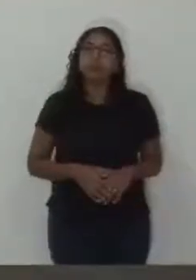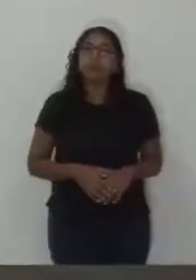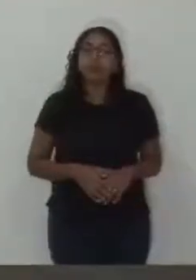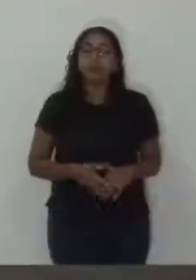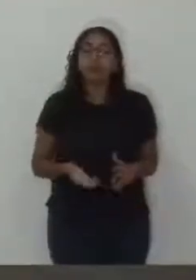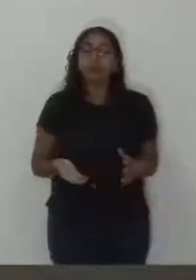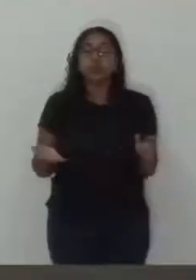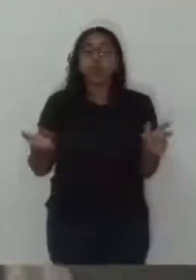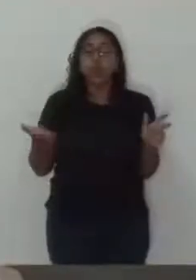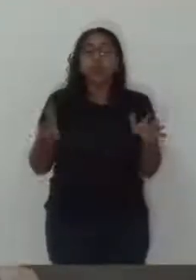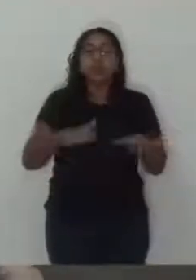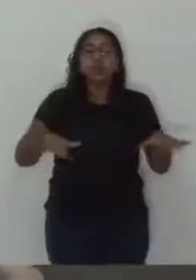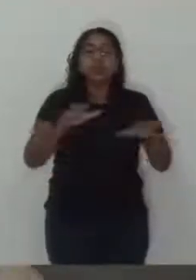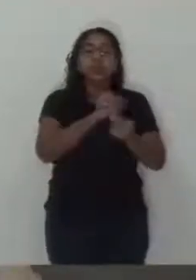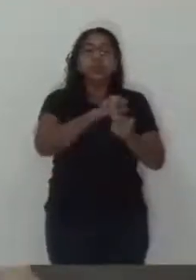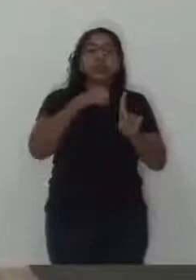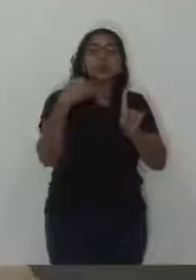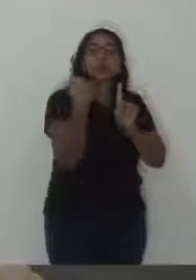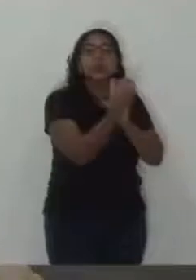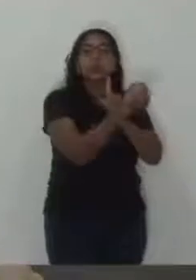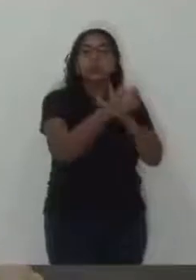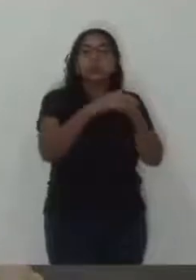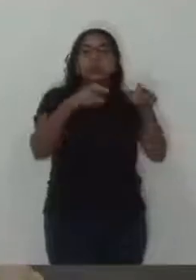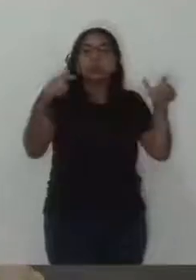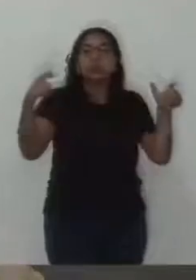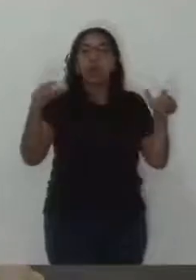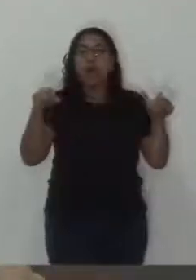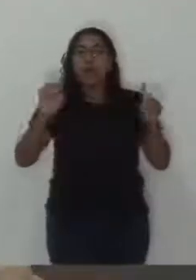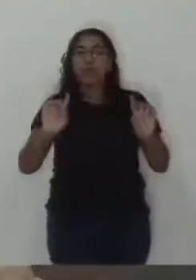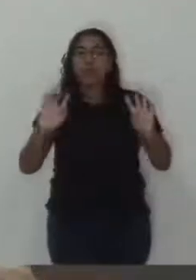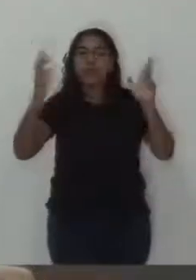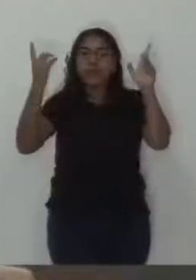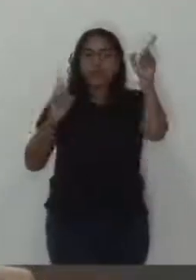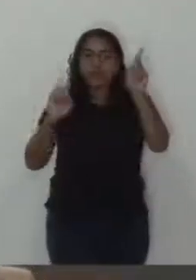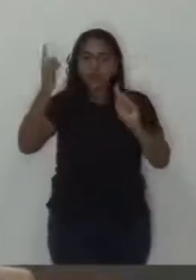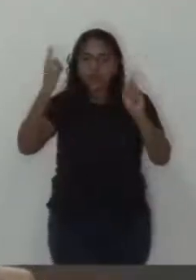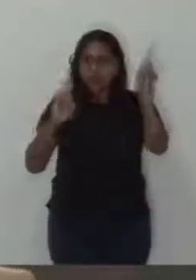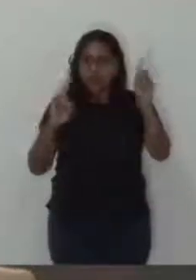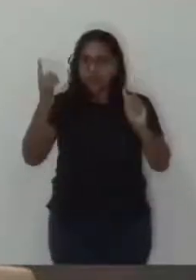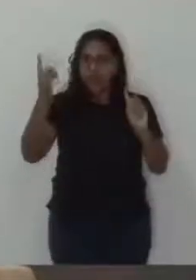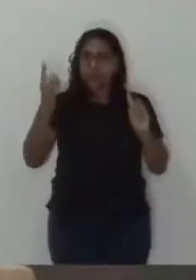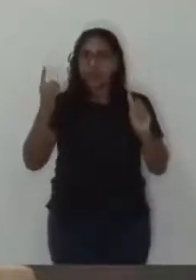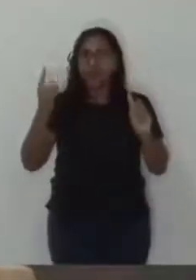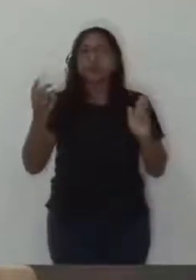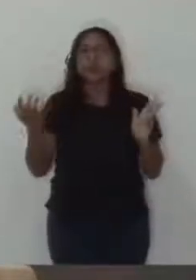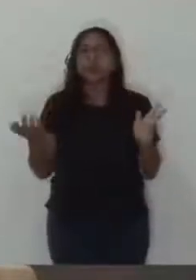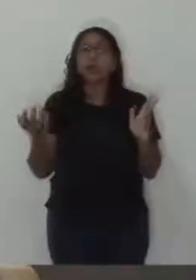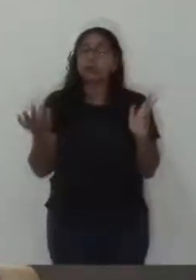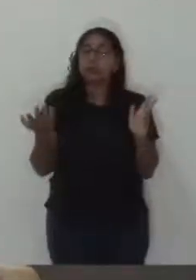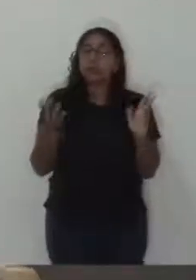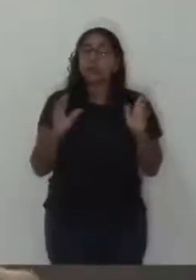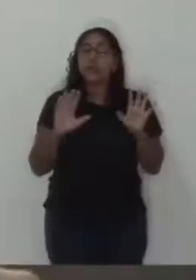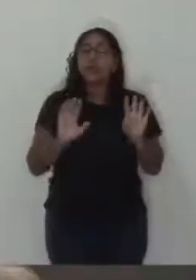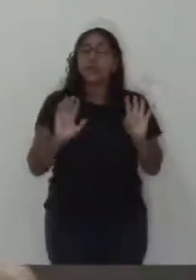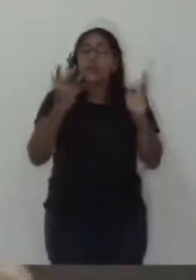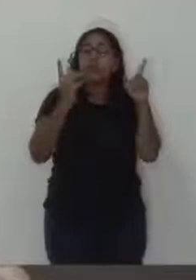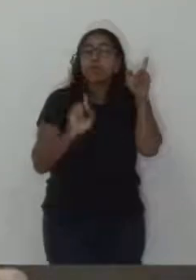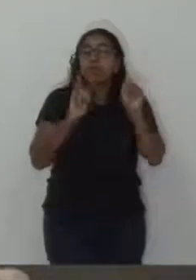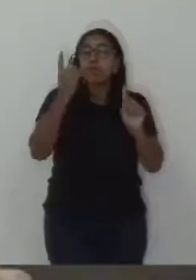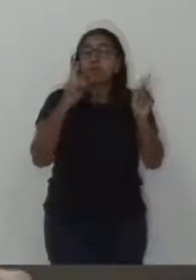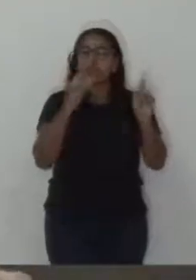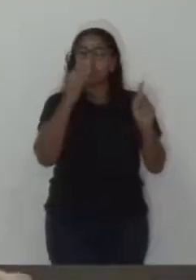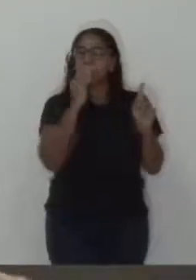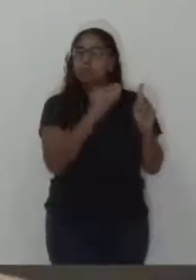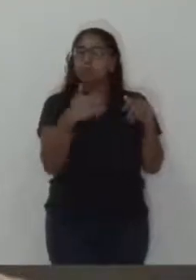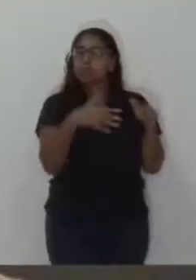fenômeno social que tem que ser analisado, avaliado, e ser dado o tratamento adequado.